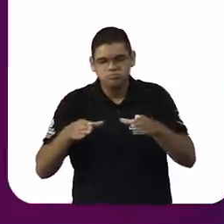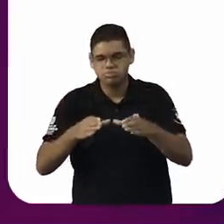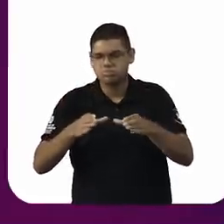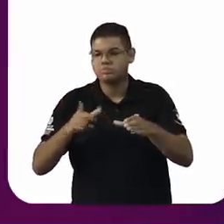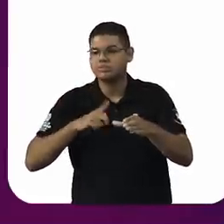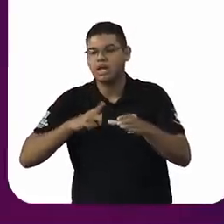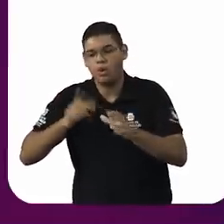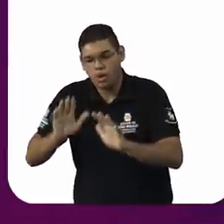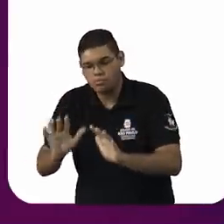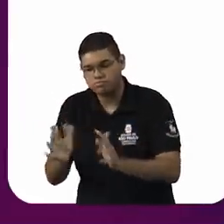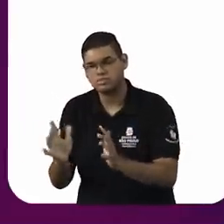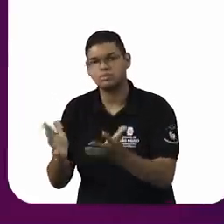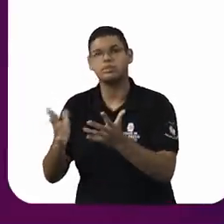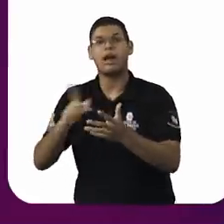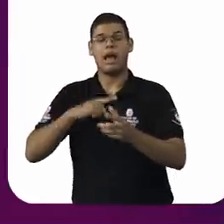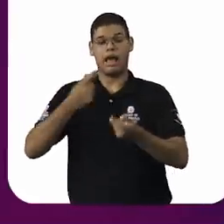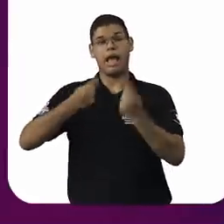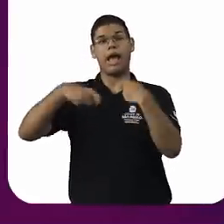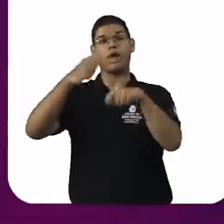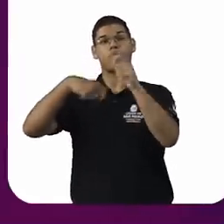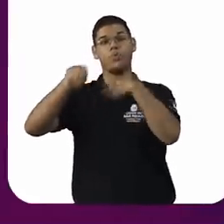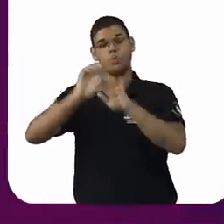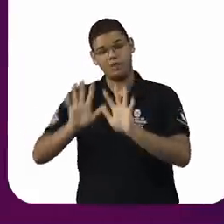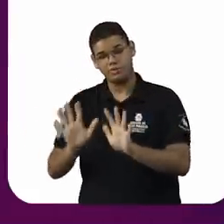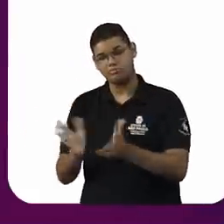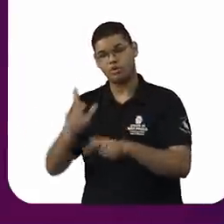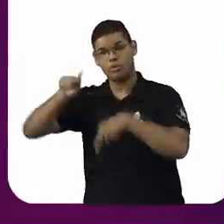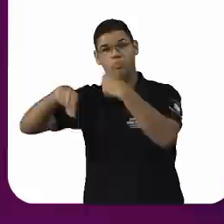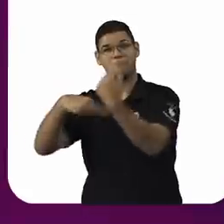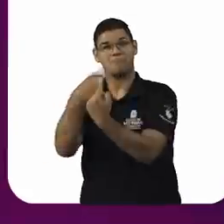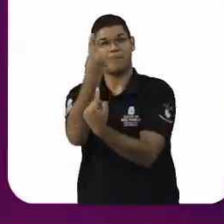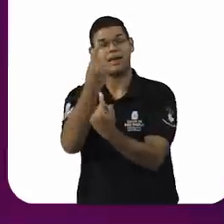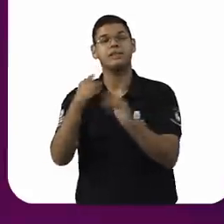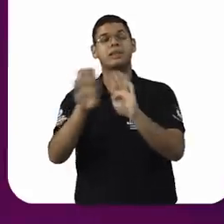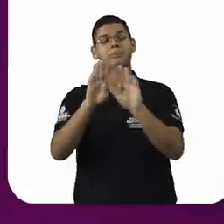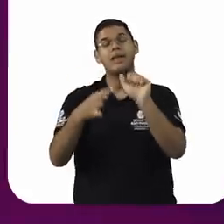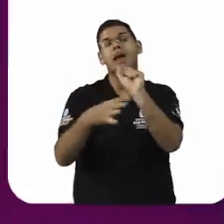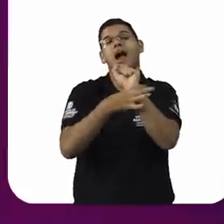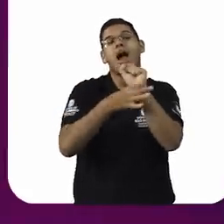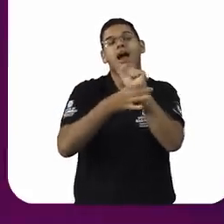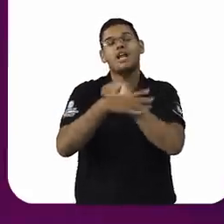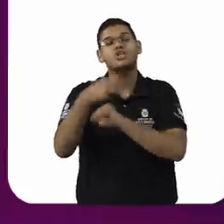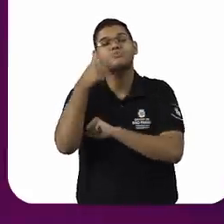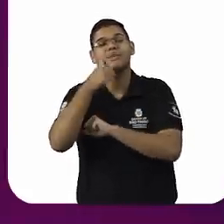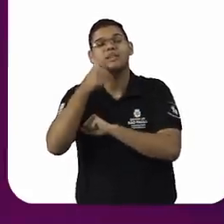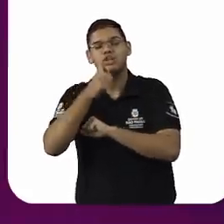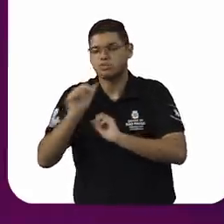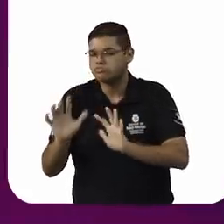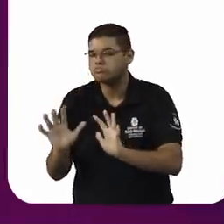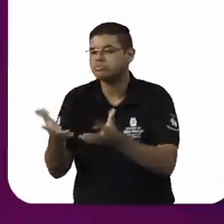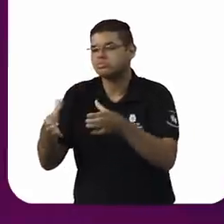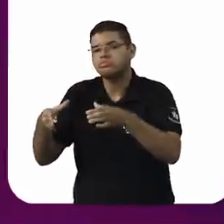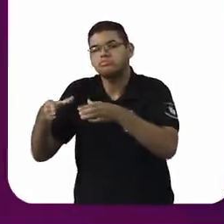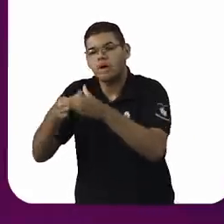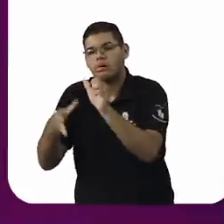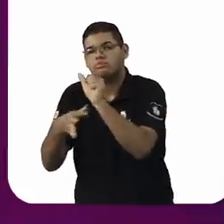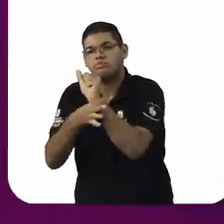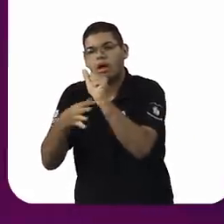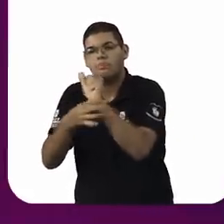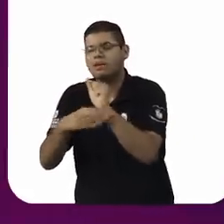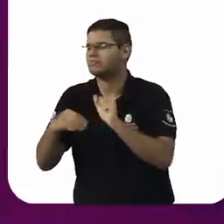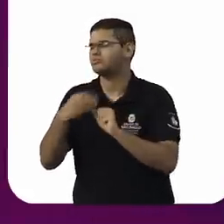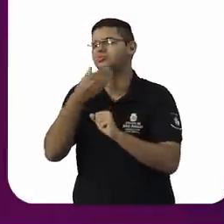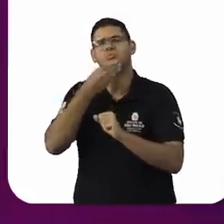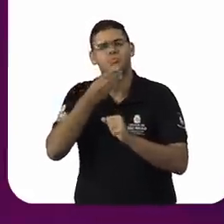ele garante o fortalecimento da qualidade de vida das mulheres, dos homens, das crianças, e impacta no desenvolvimento